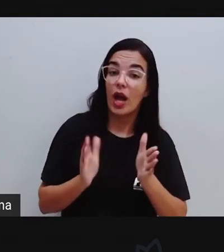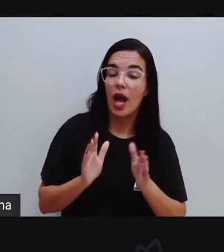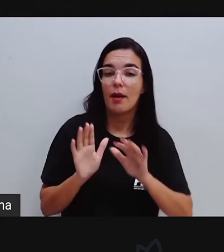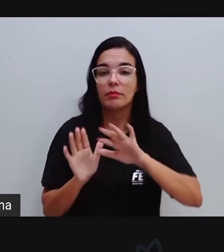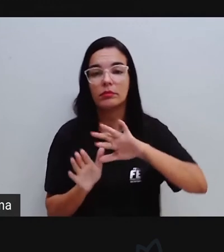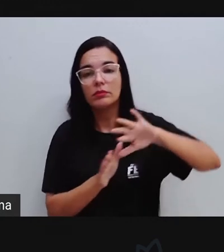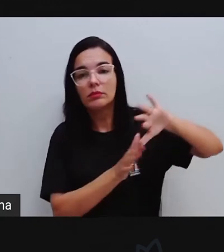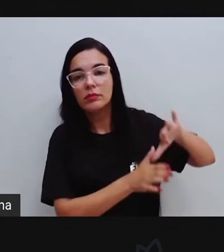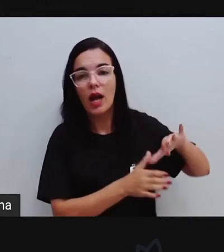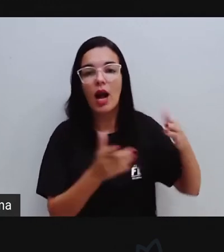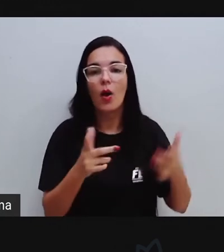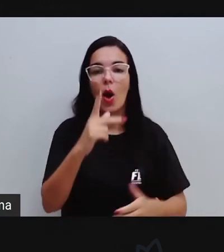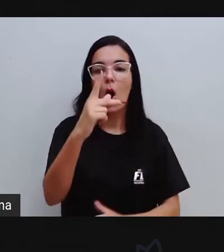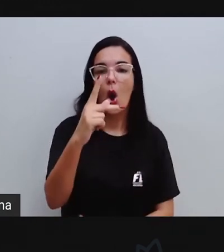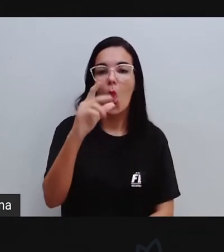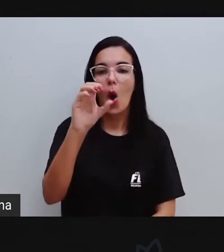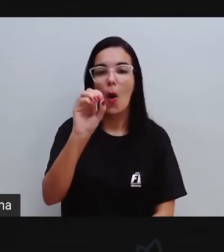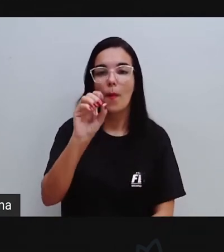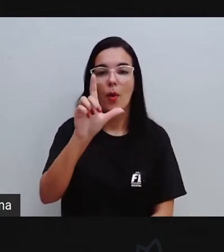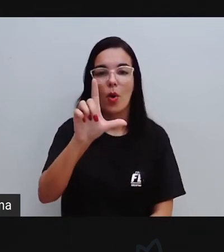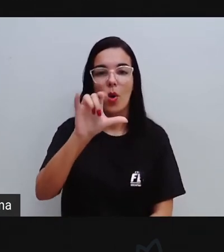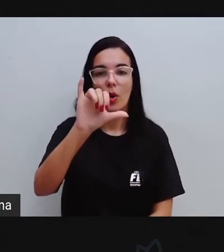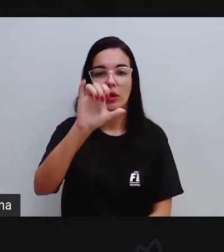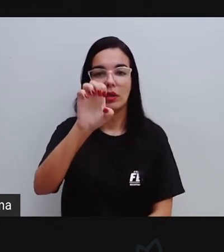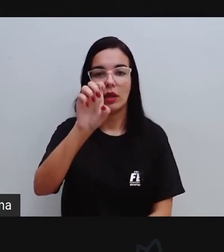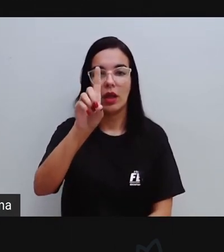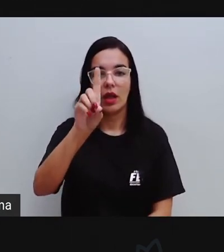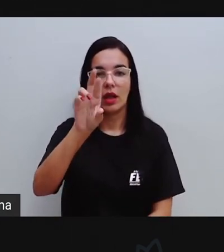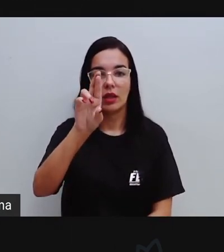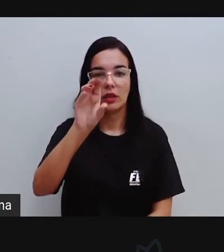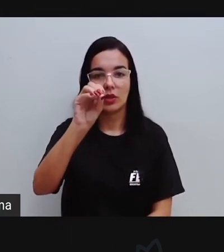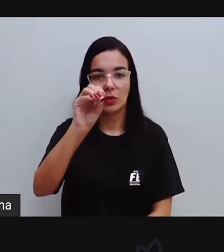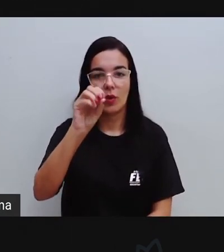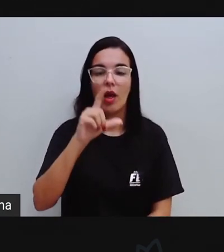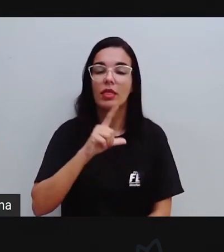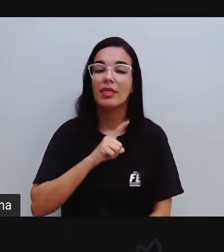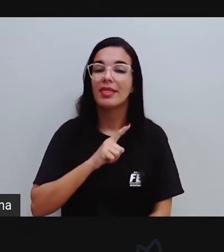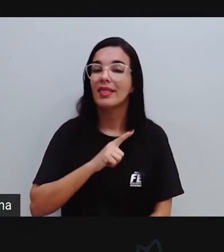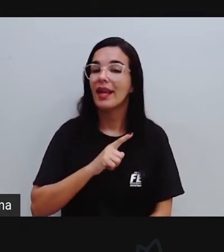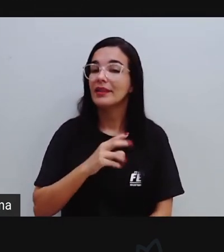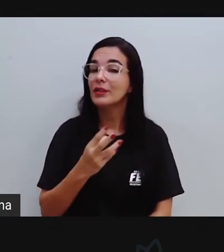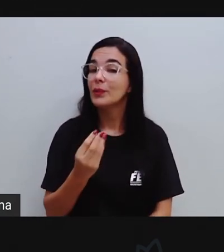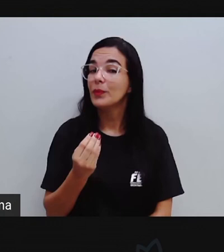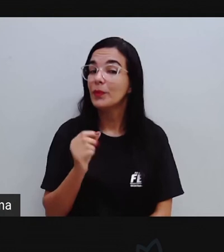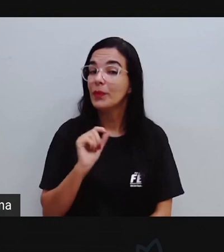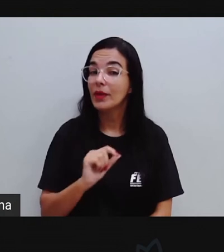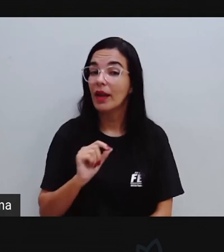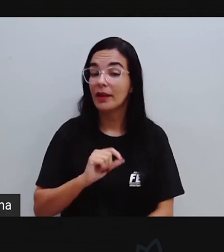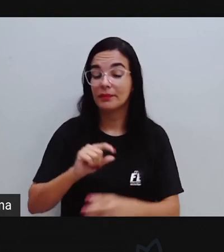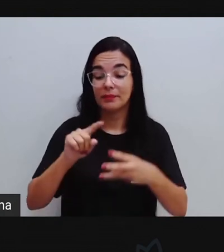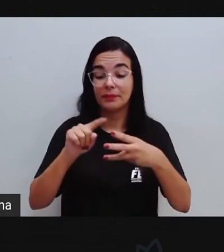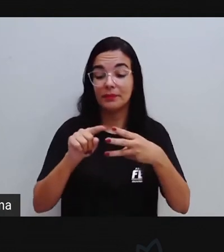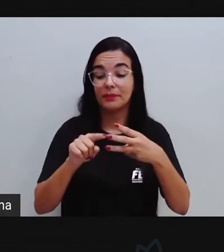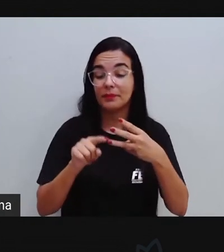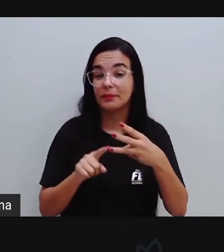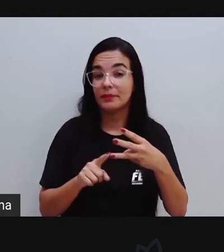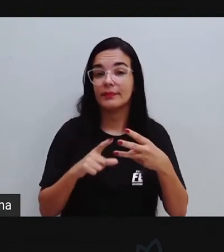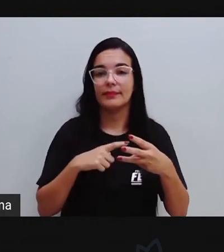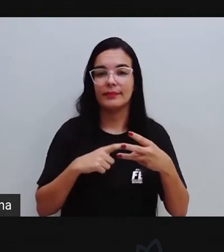limitados por um número finito de polígonos planos. Vai ser formado por triângulo,